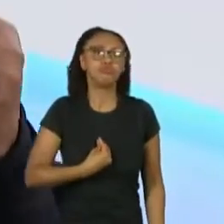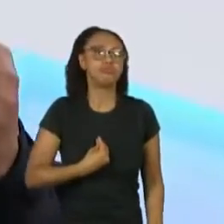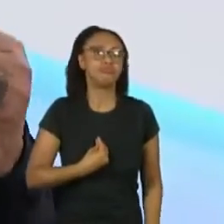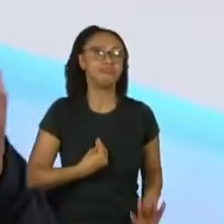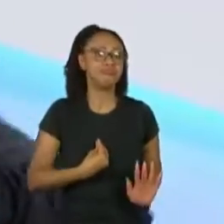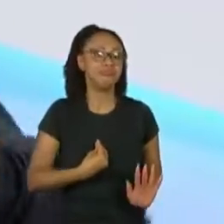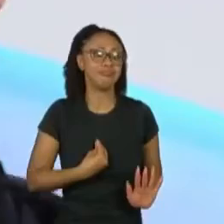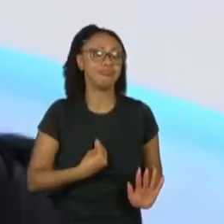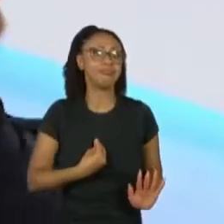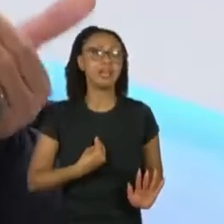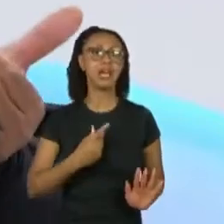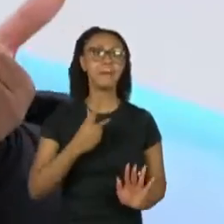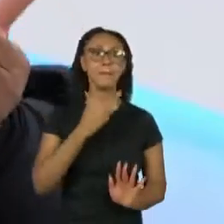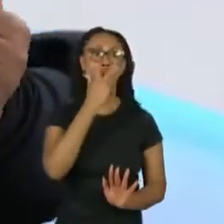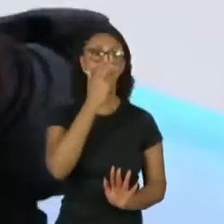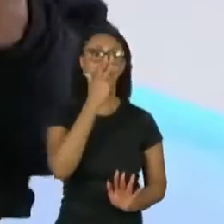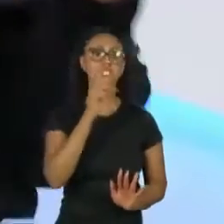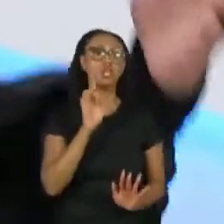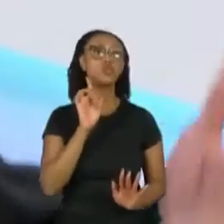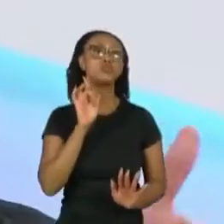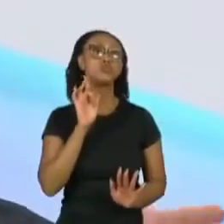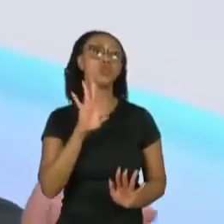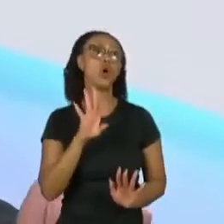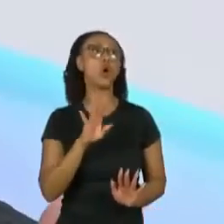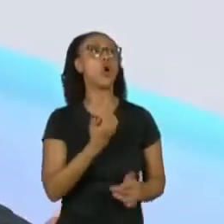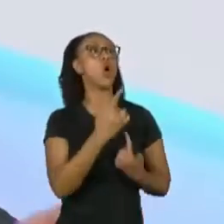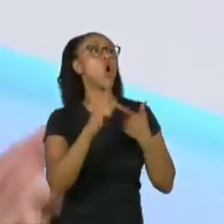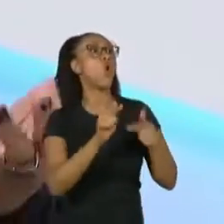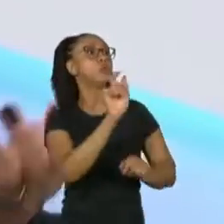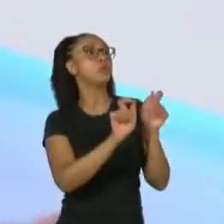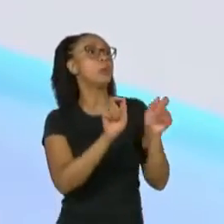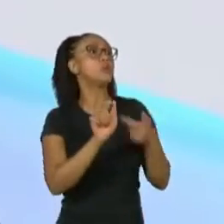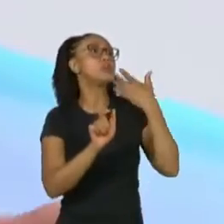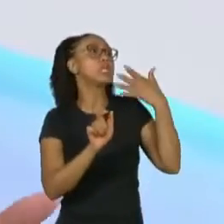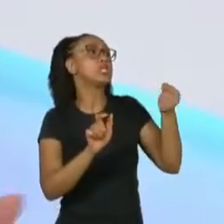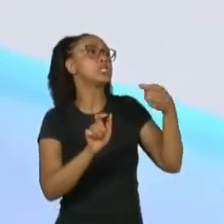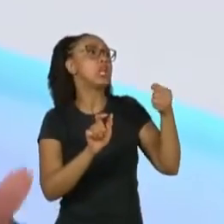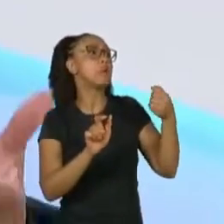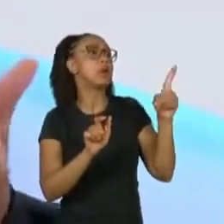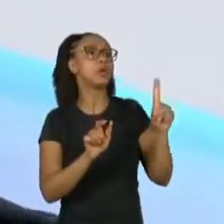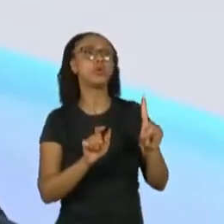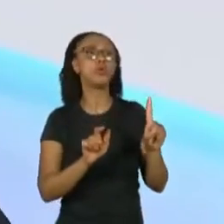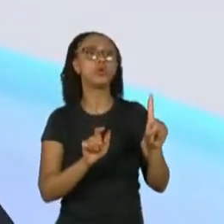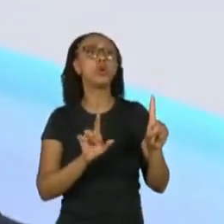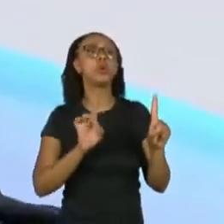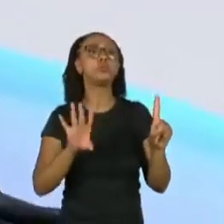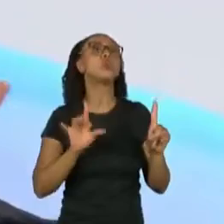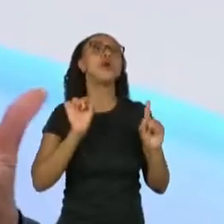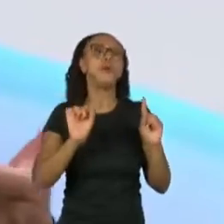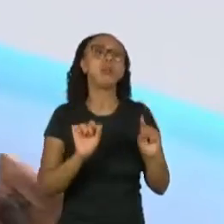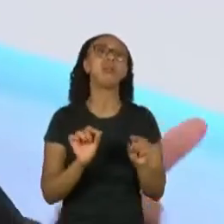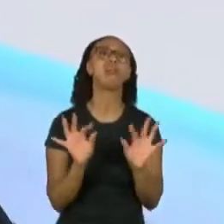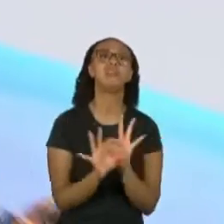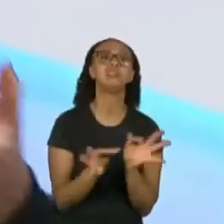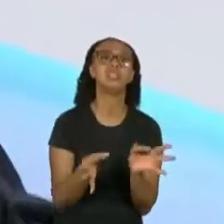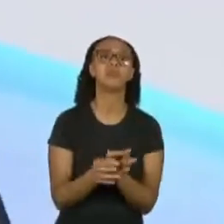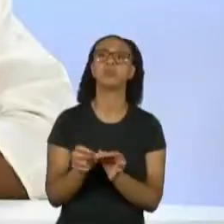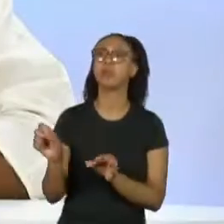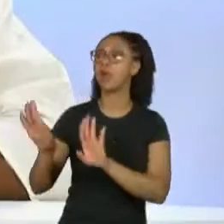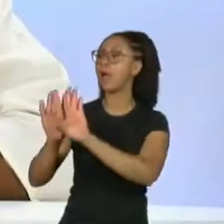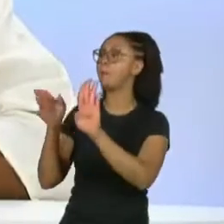a personagem vivia a reboque dos personagens brancos. Abre porta, fecha a porta, serve cafezinho,